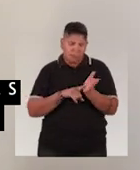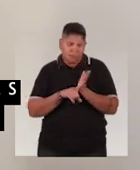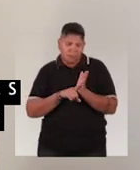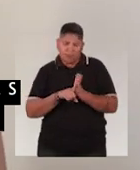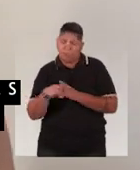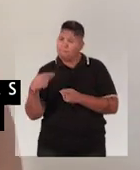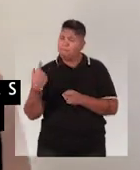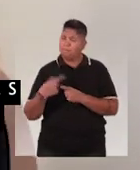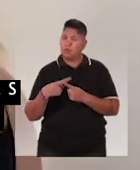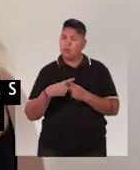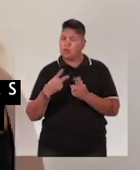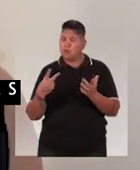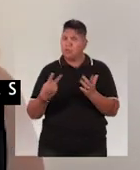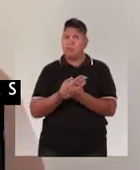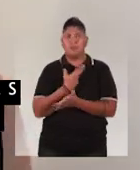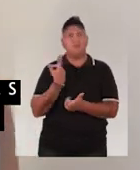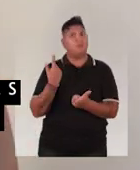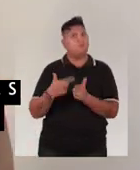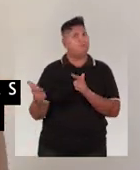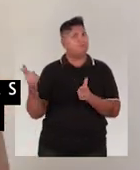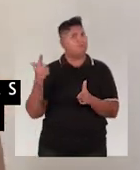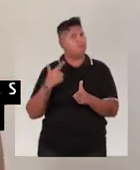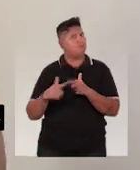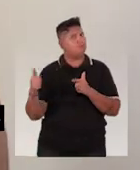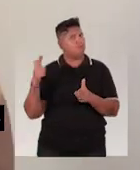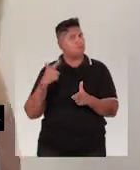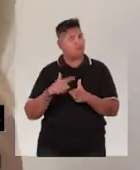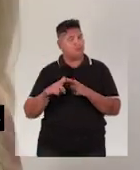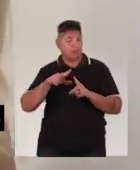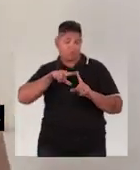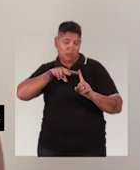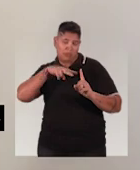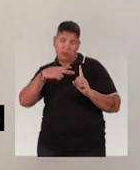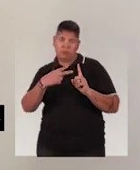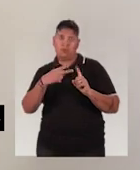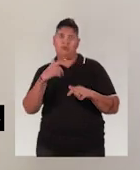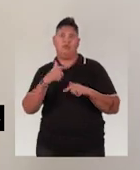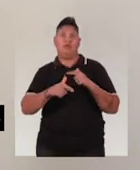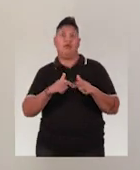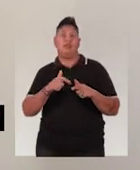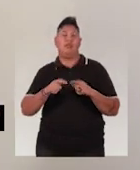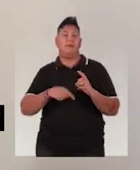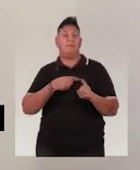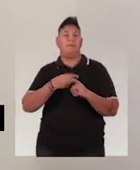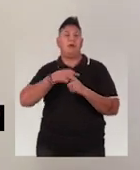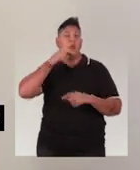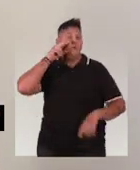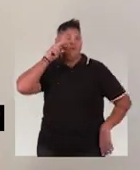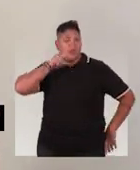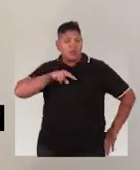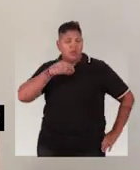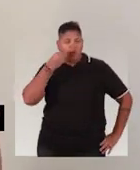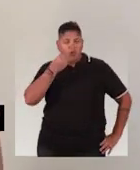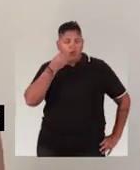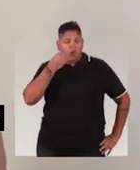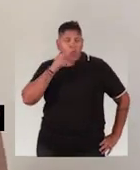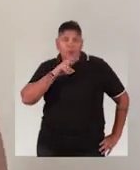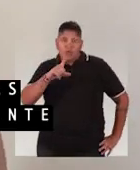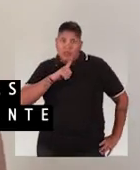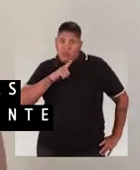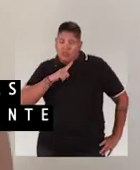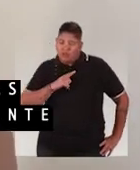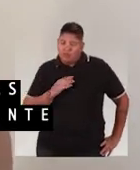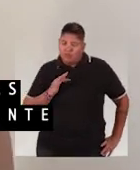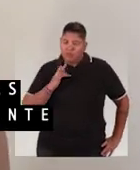apurando as causas do acidente de trabalho sob a perspectiva trabalhista e visando a adoção de todas